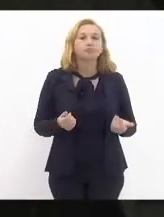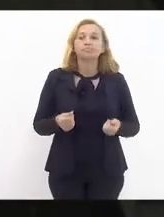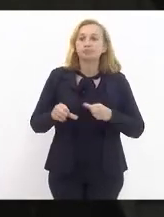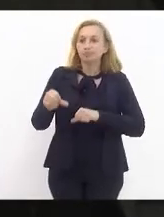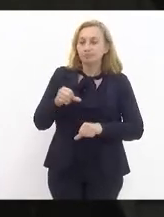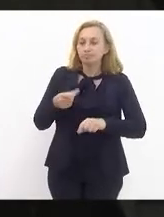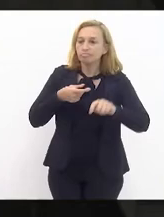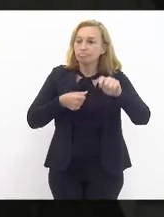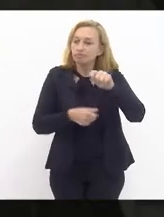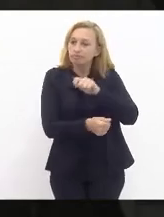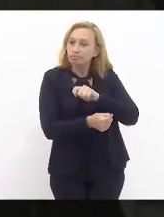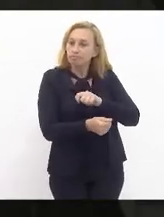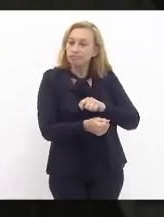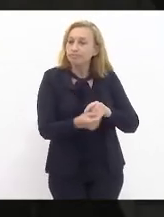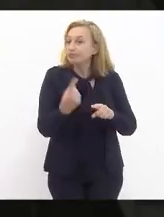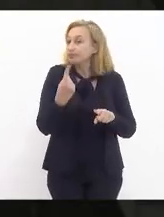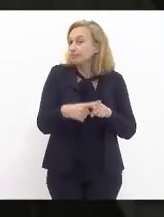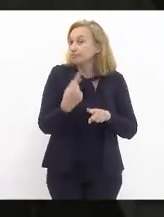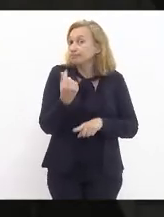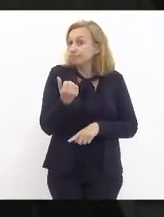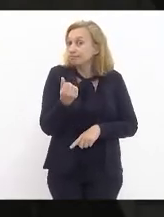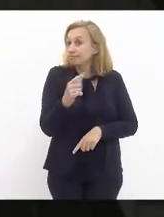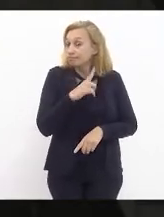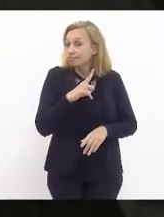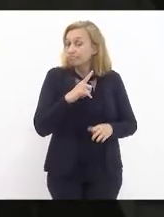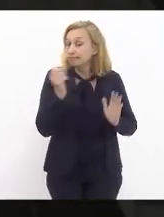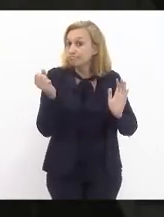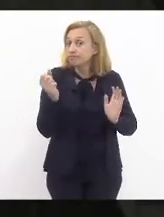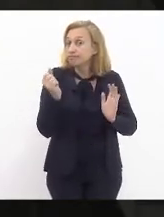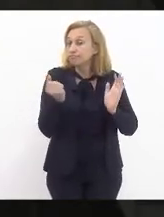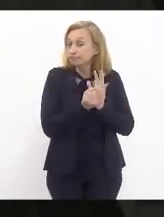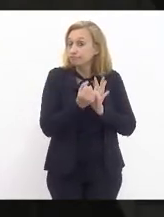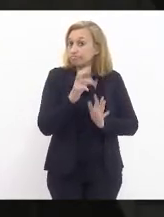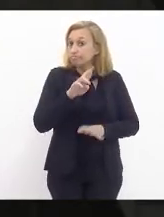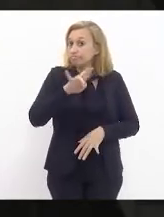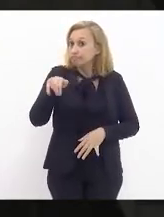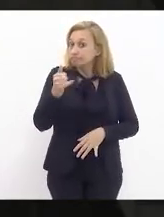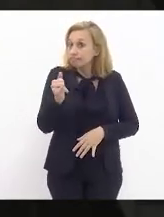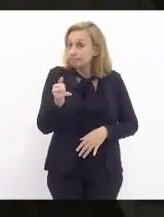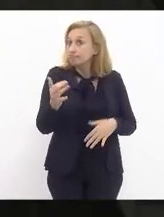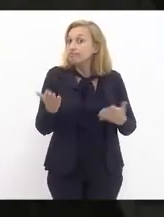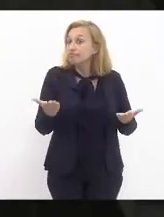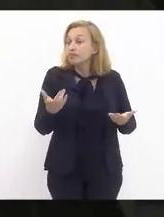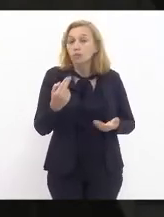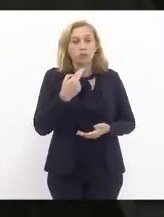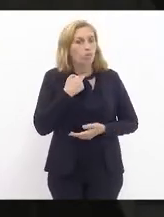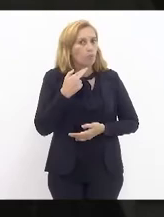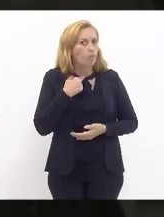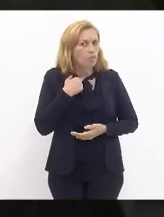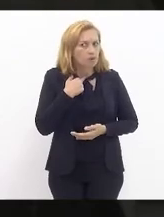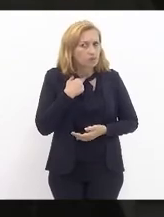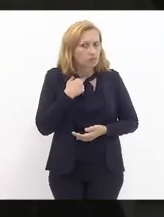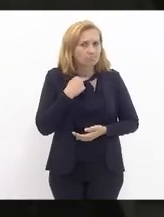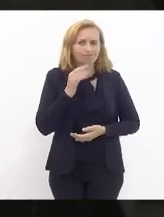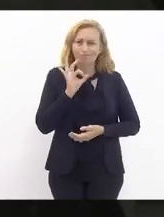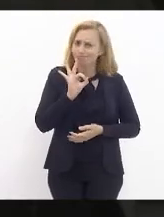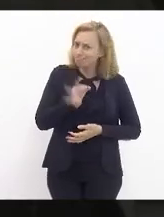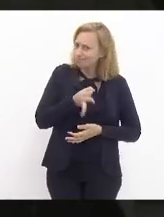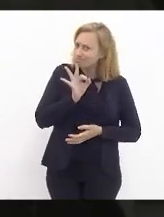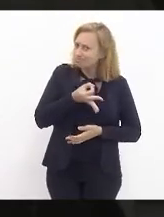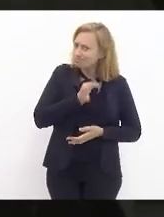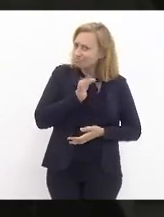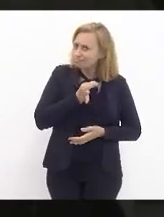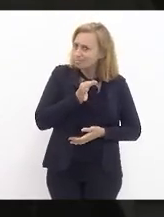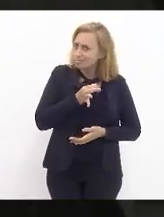por investimento, porque tem dinheiro no pacto. Porque o que não pode, evidentemente,